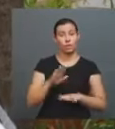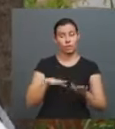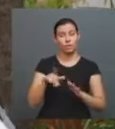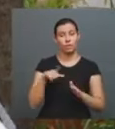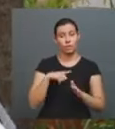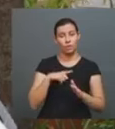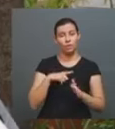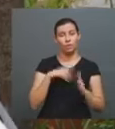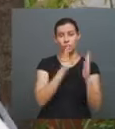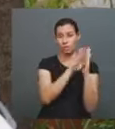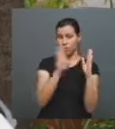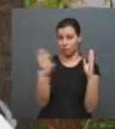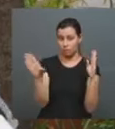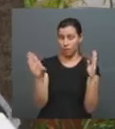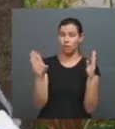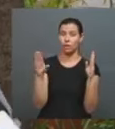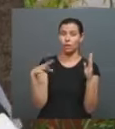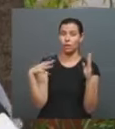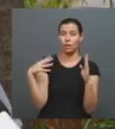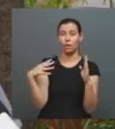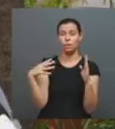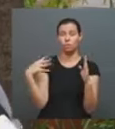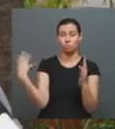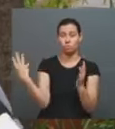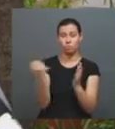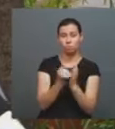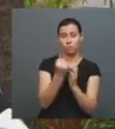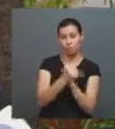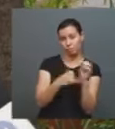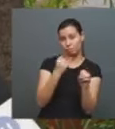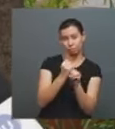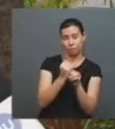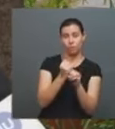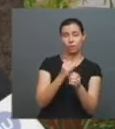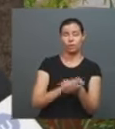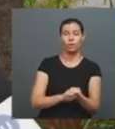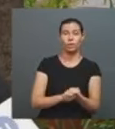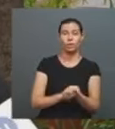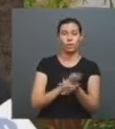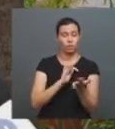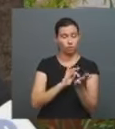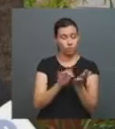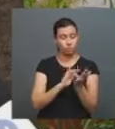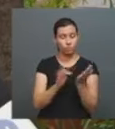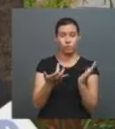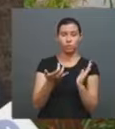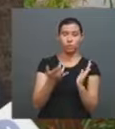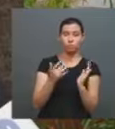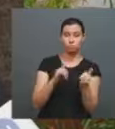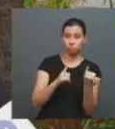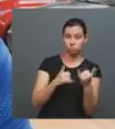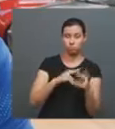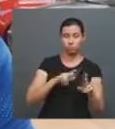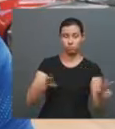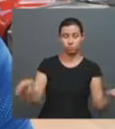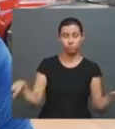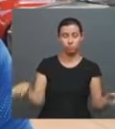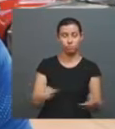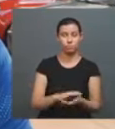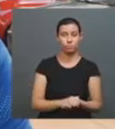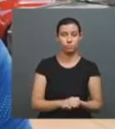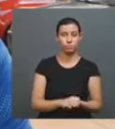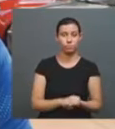ele ou pelo celular, pelo notebook, ou pelo tablet, mas sempre leio digital. Aquele